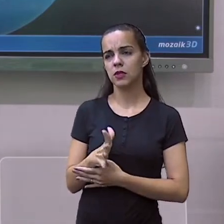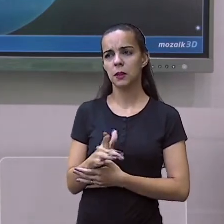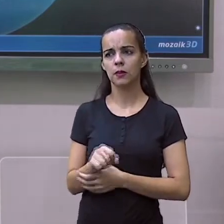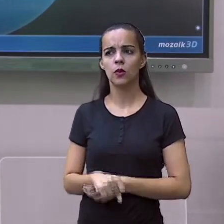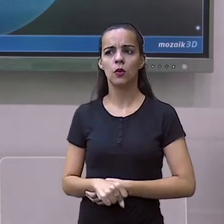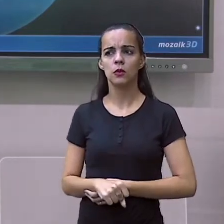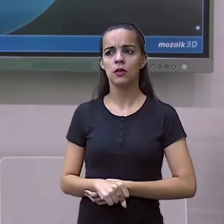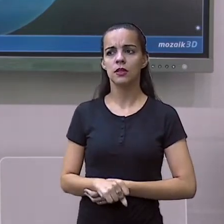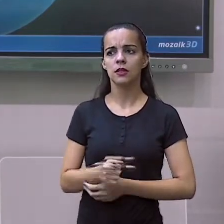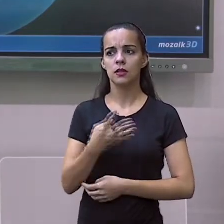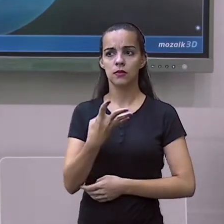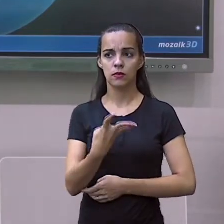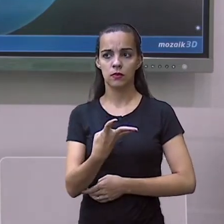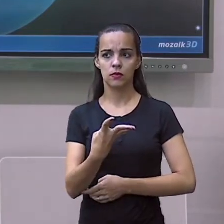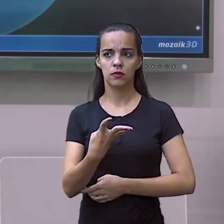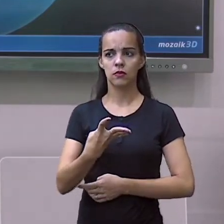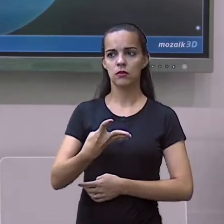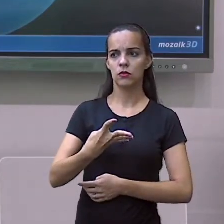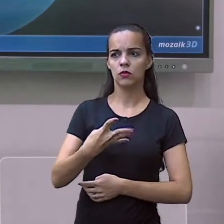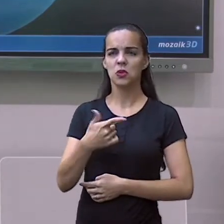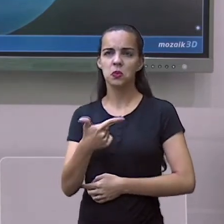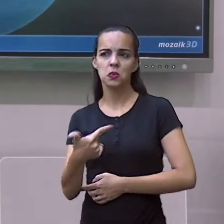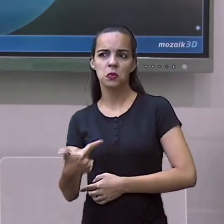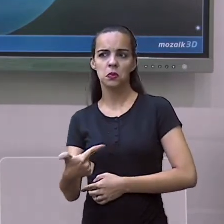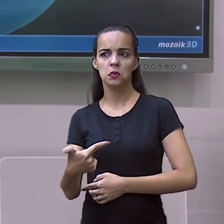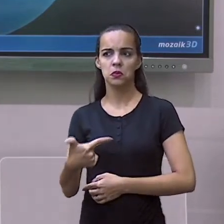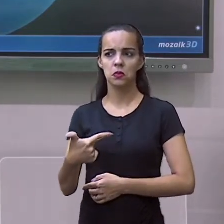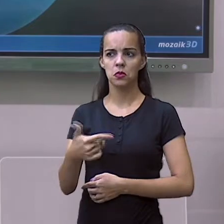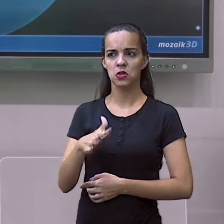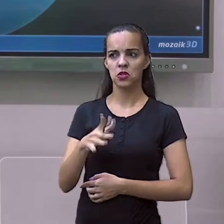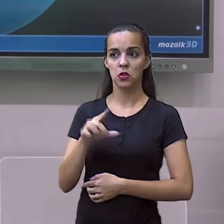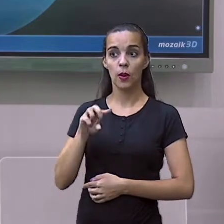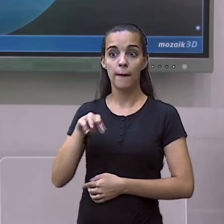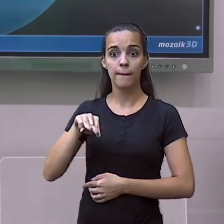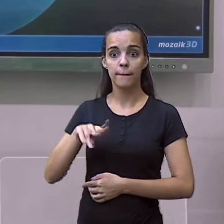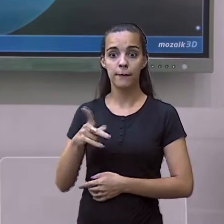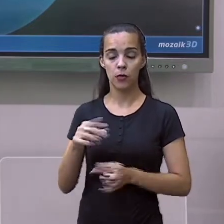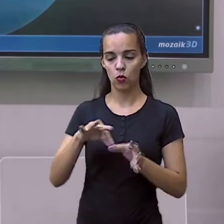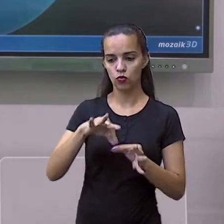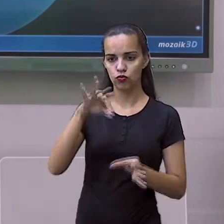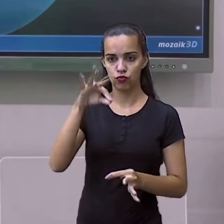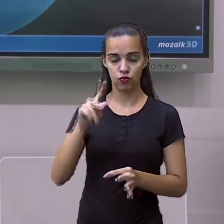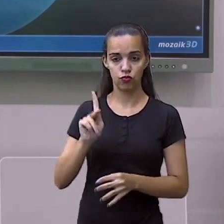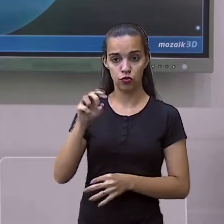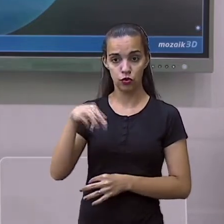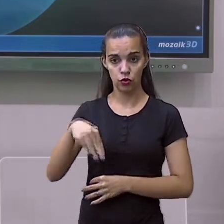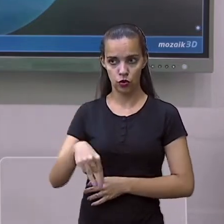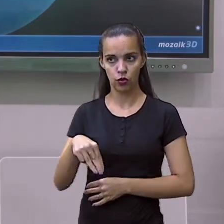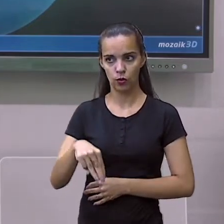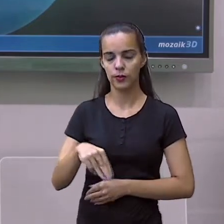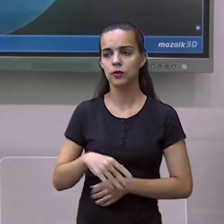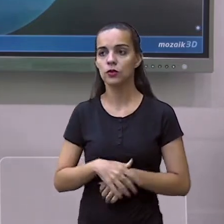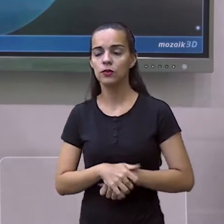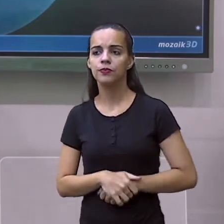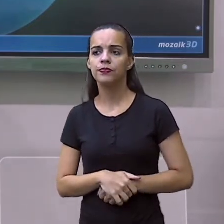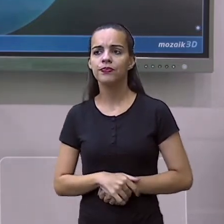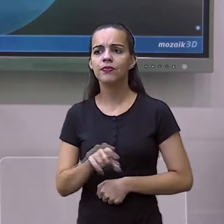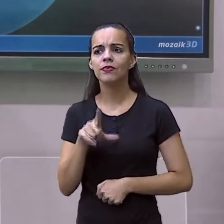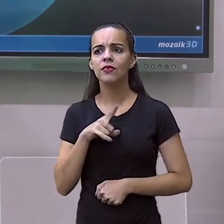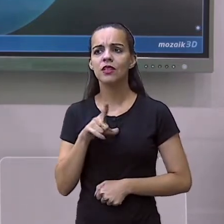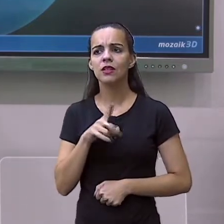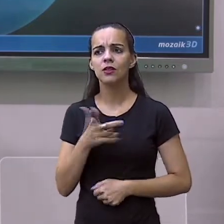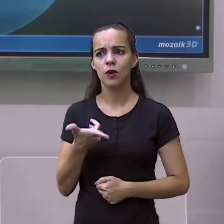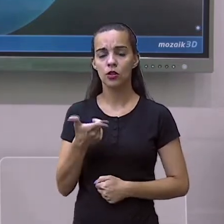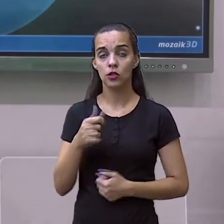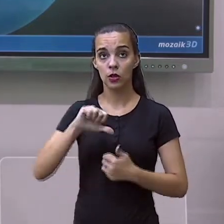42 milhões de quilômetros quadrados. E aí nós temos a